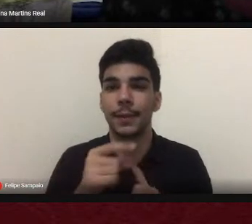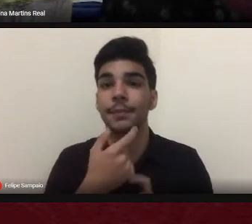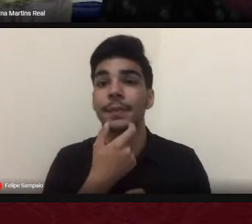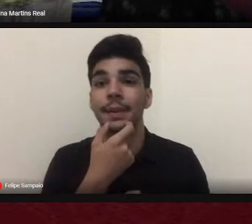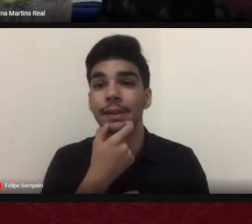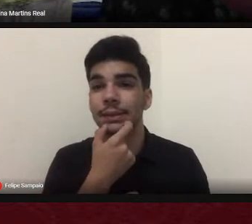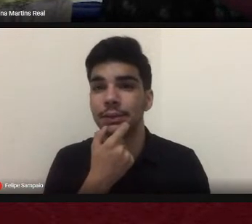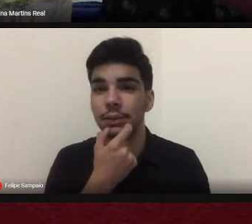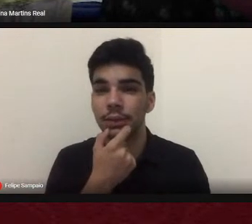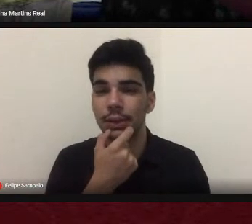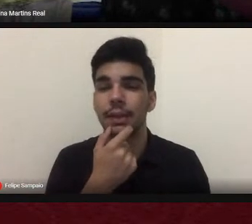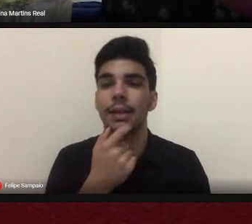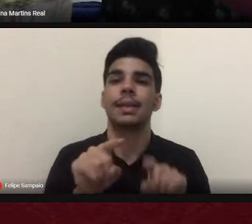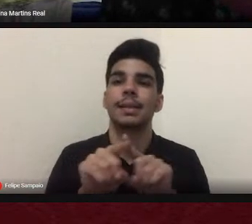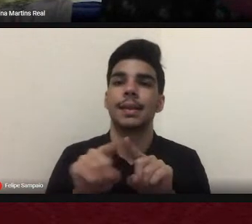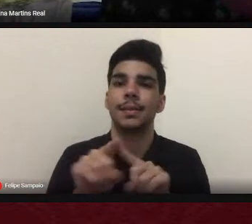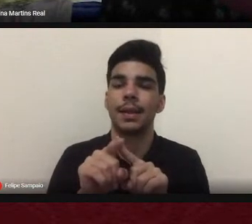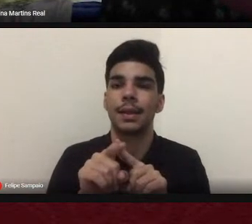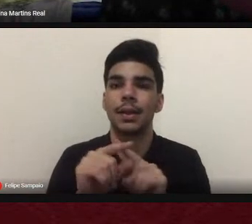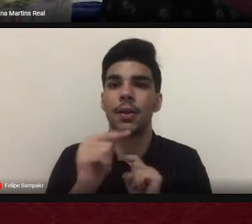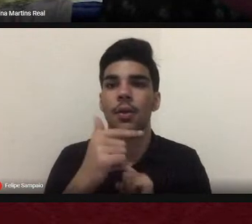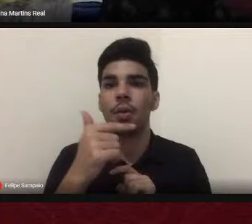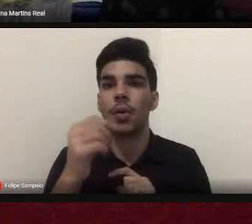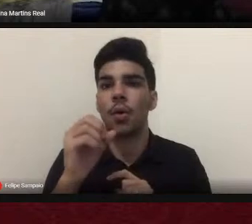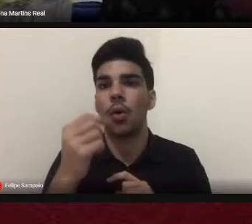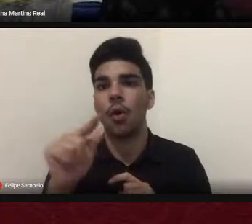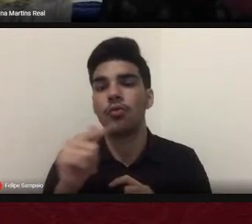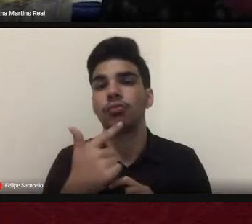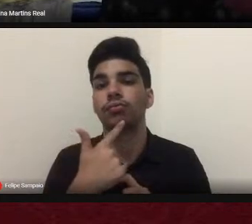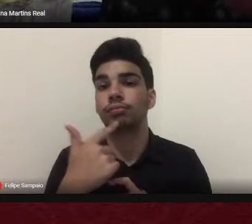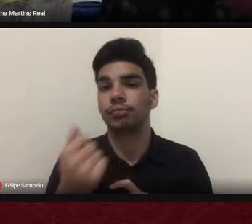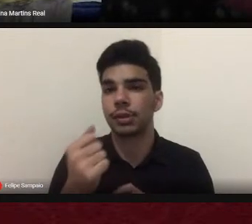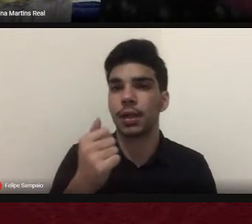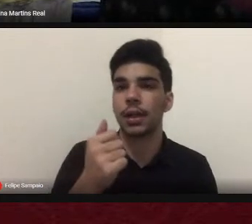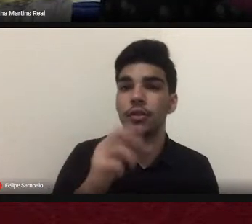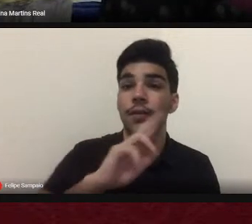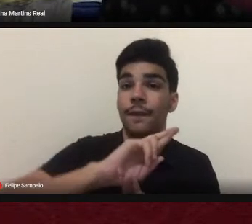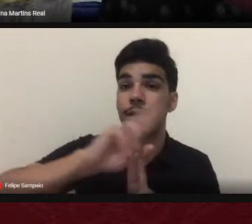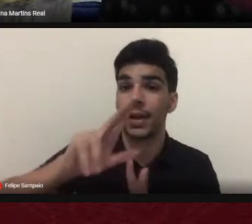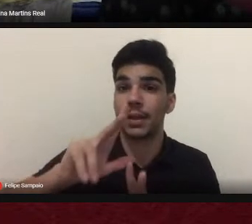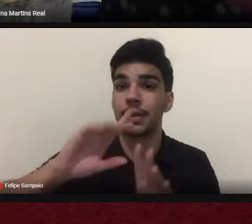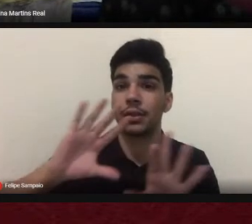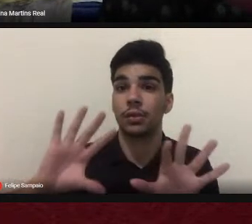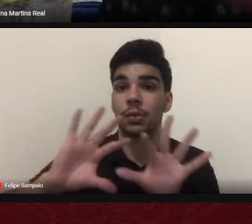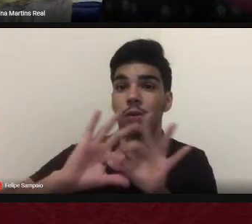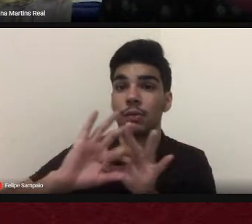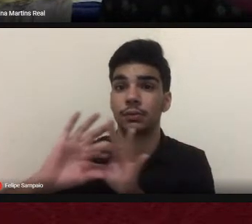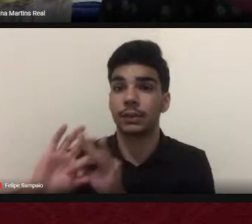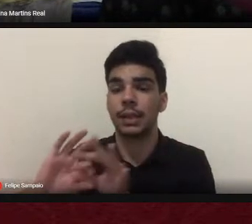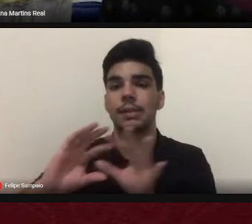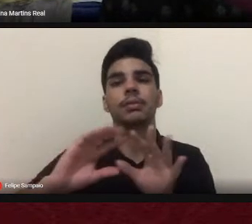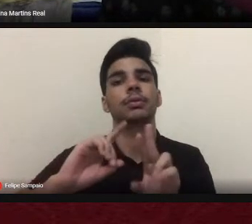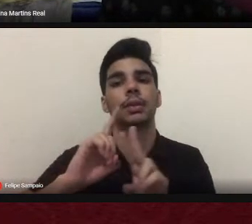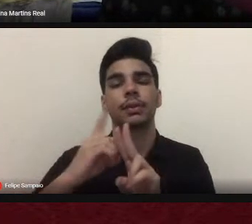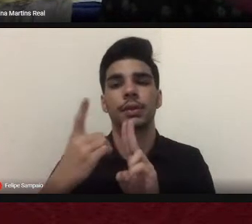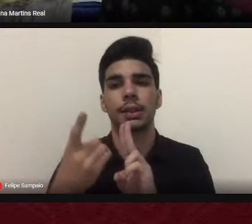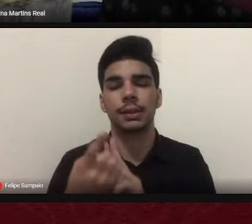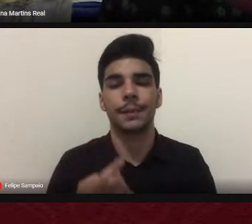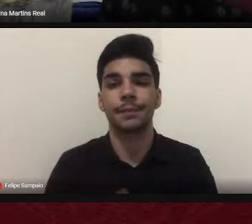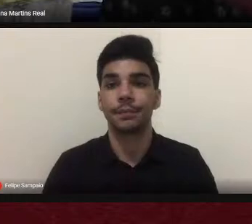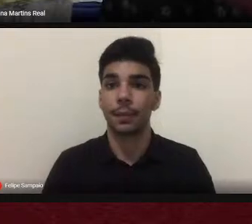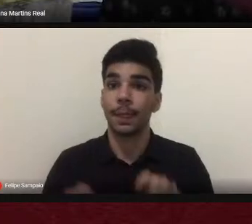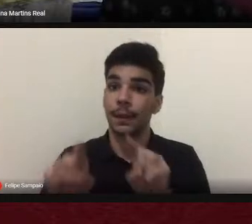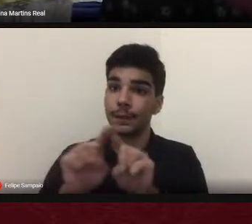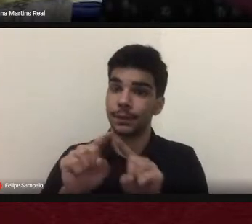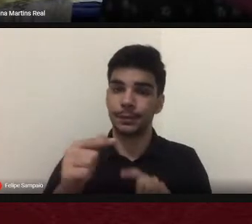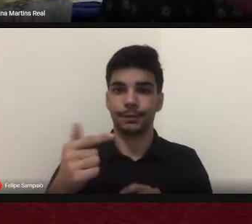sem fronteira, como eles se desenvolveram no contexto da UFGD. Tivemos a outra técnica da